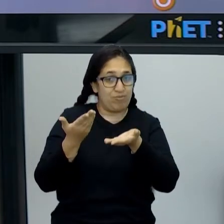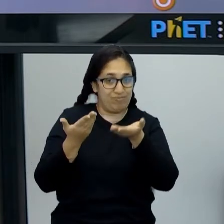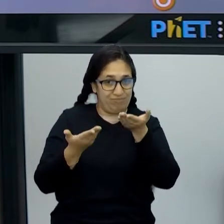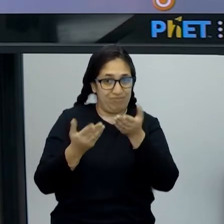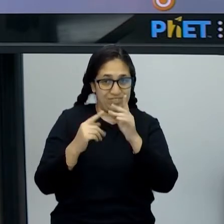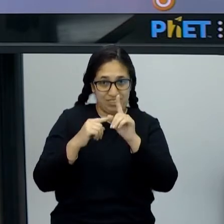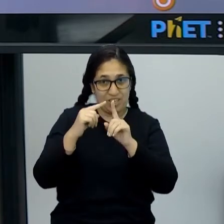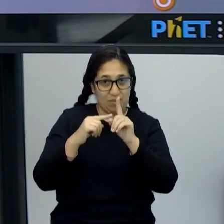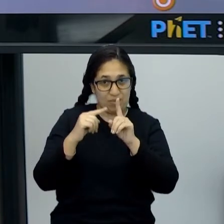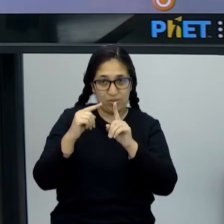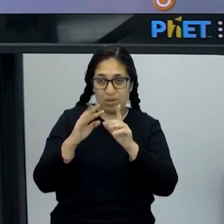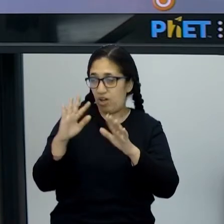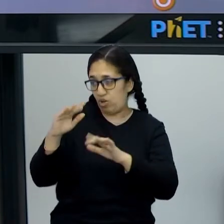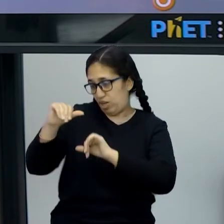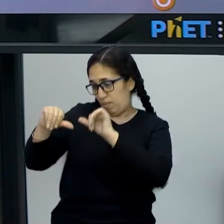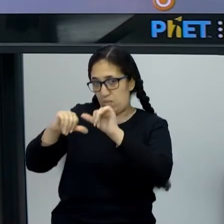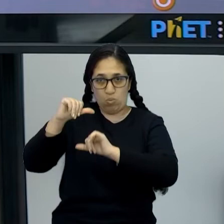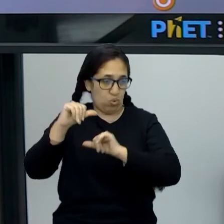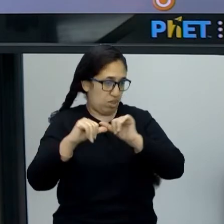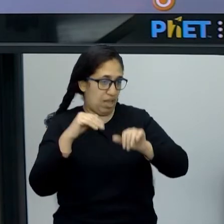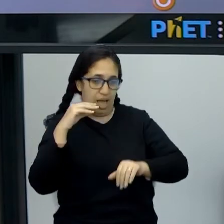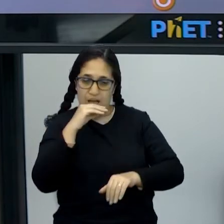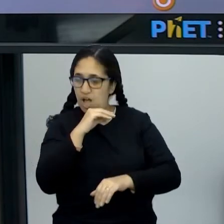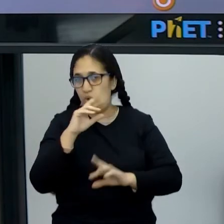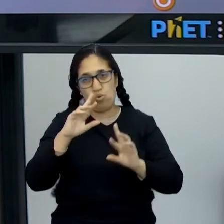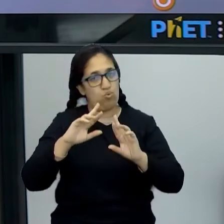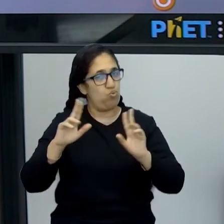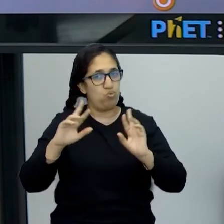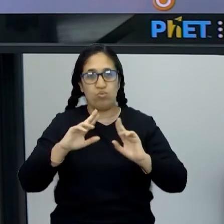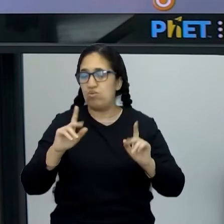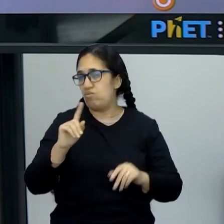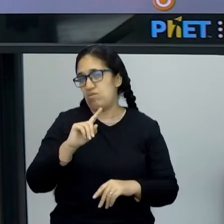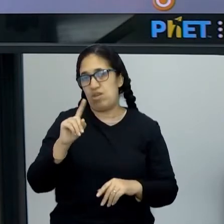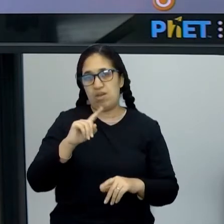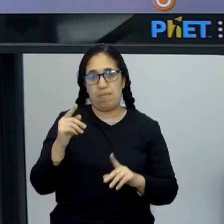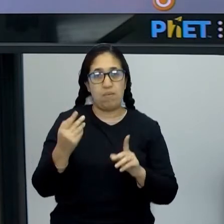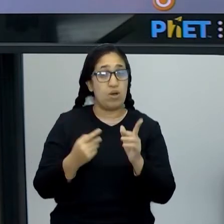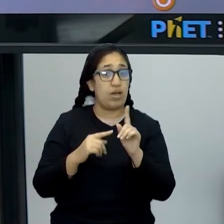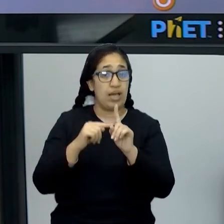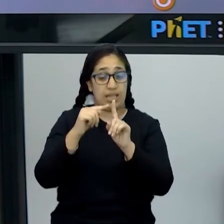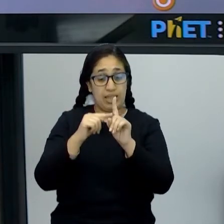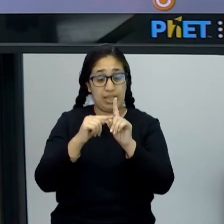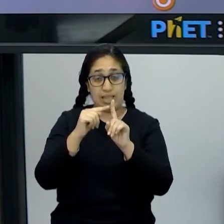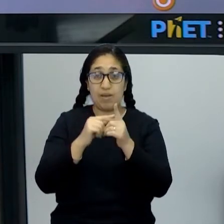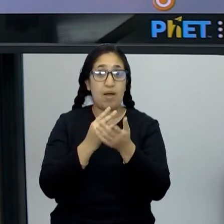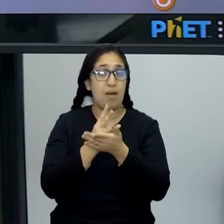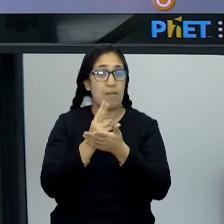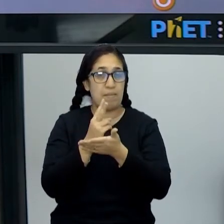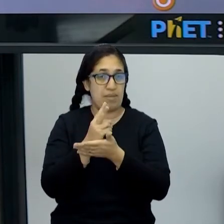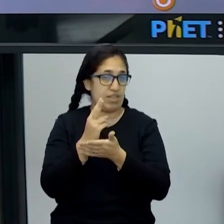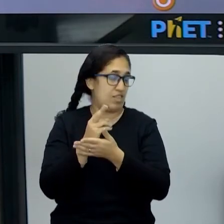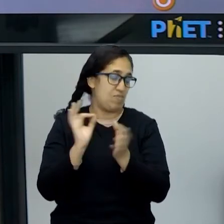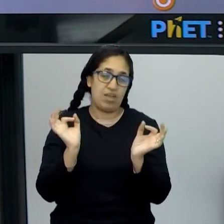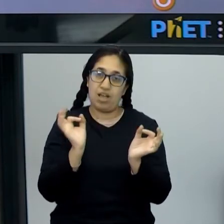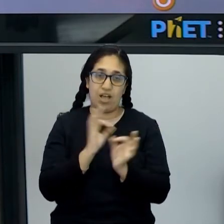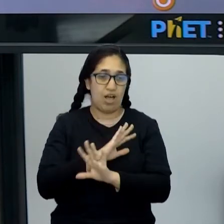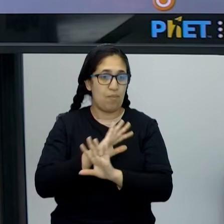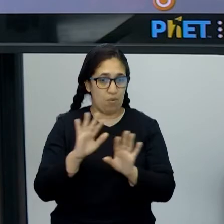E agora não tem mais troca de calor, tá? Se os dois estão com a mesma temperatura, não tem mais troca de calor e acabou.